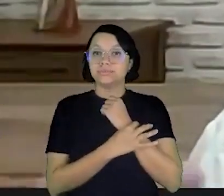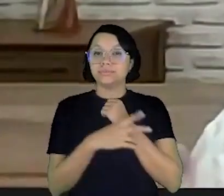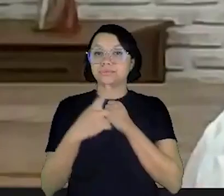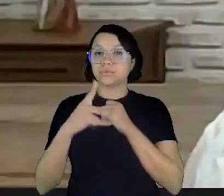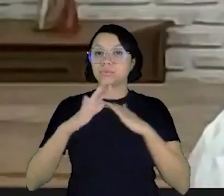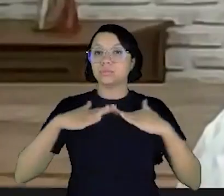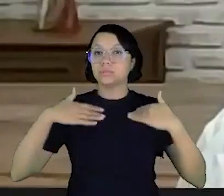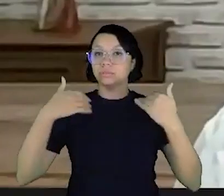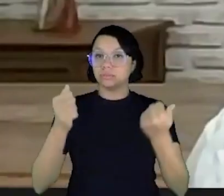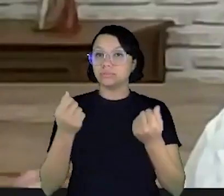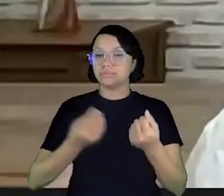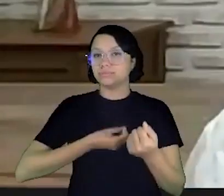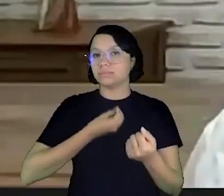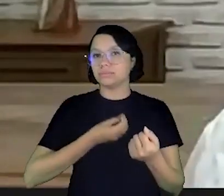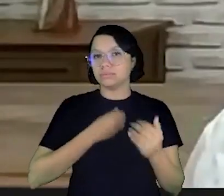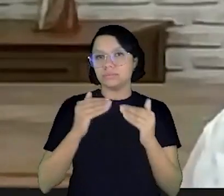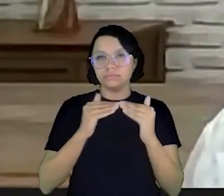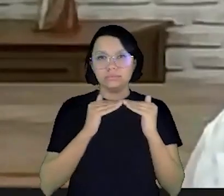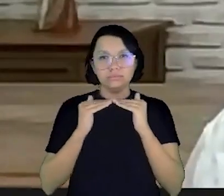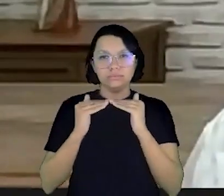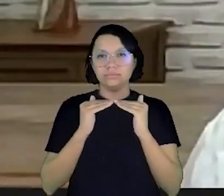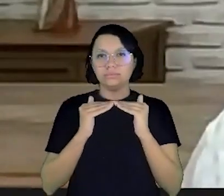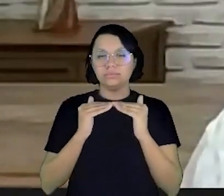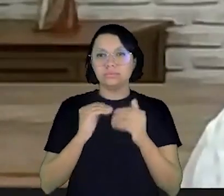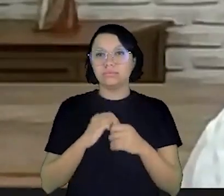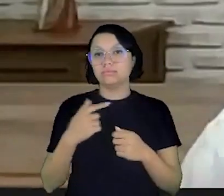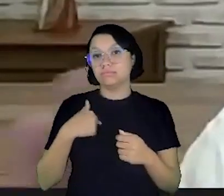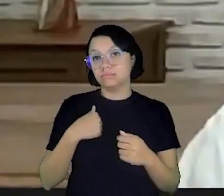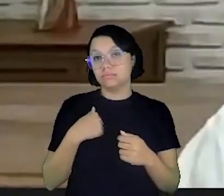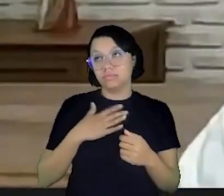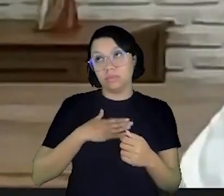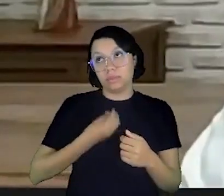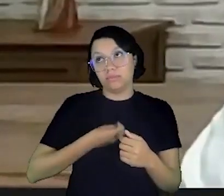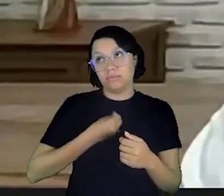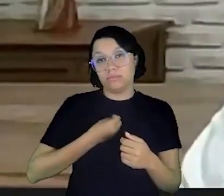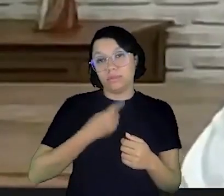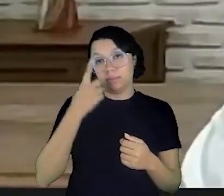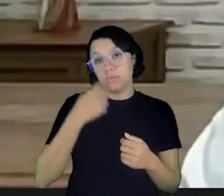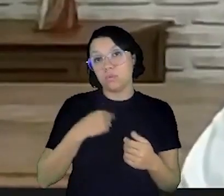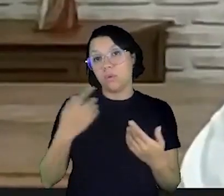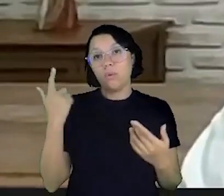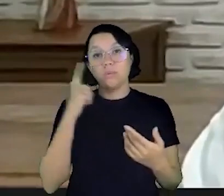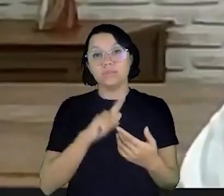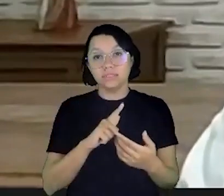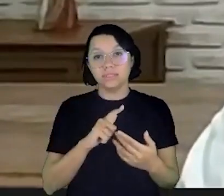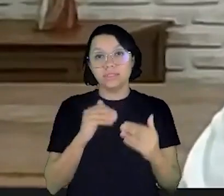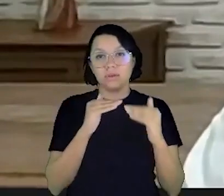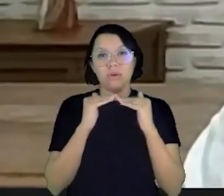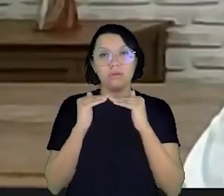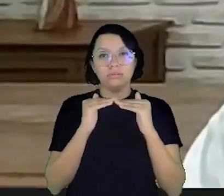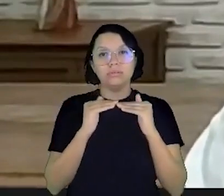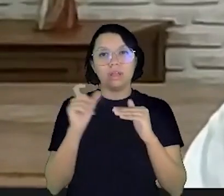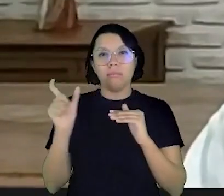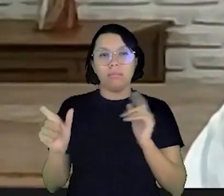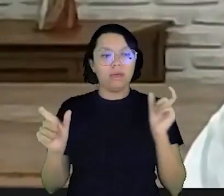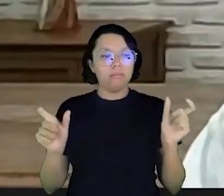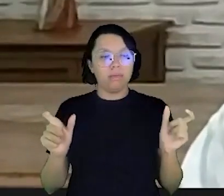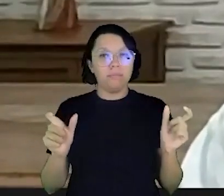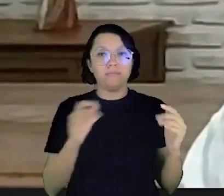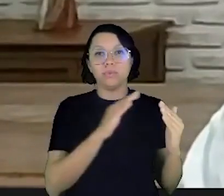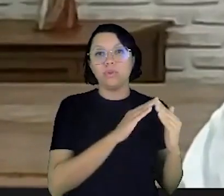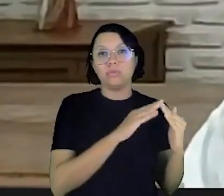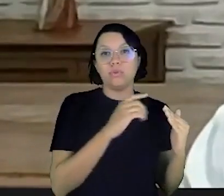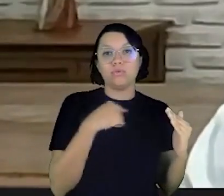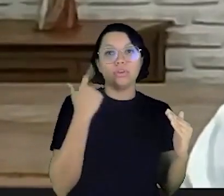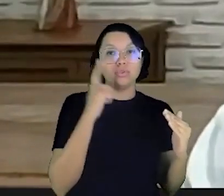a sua segurança e a sua qualidade de vida combinadas e eu na minha vida pessoal consegui conciliar